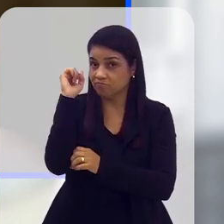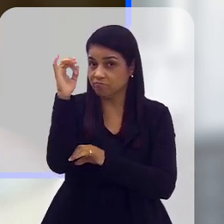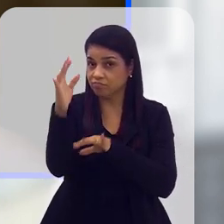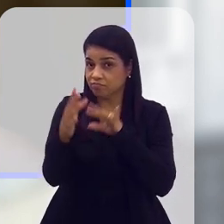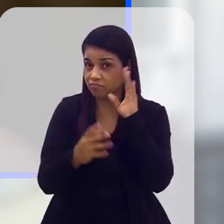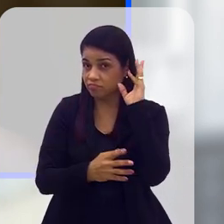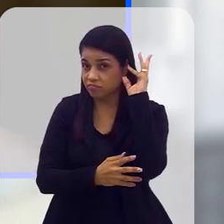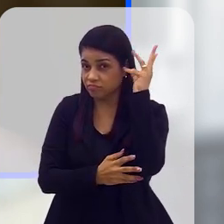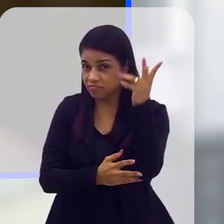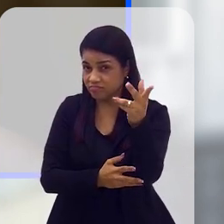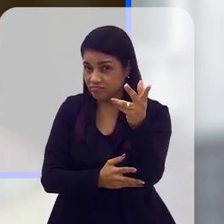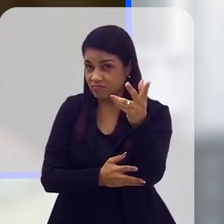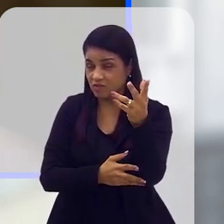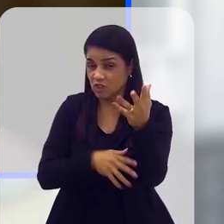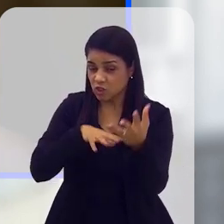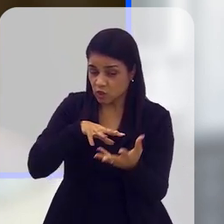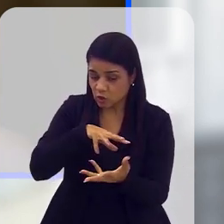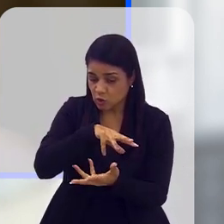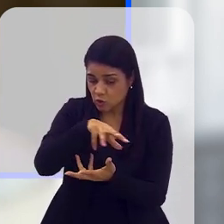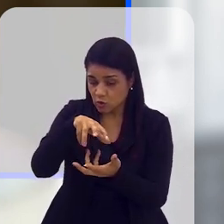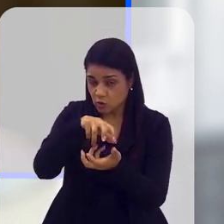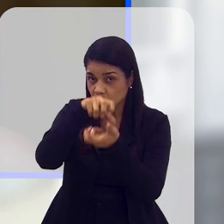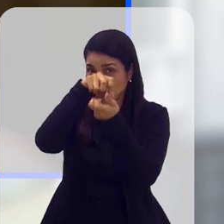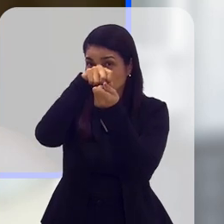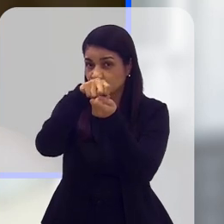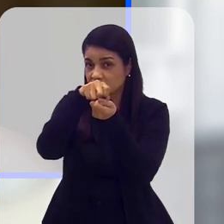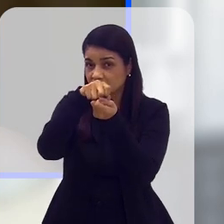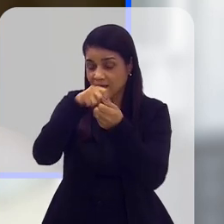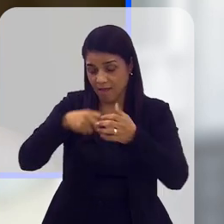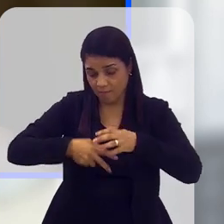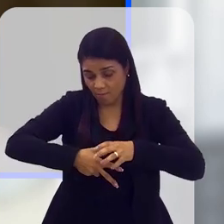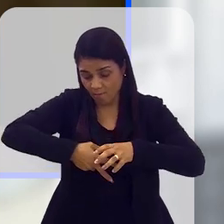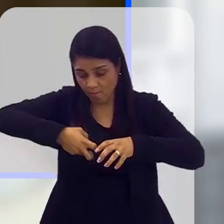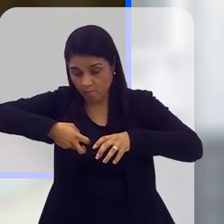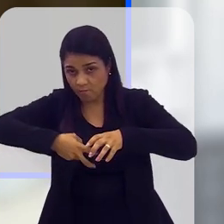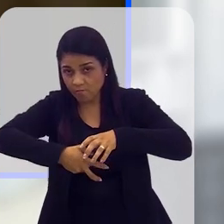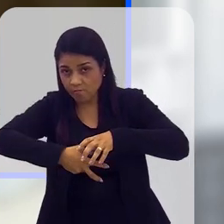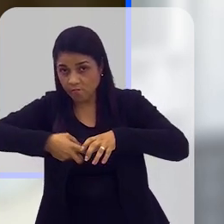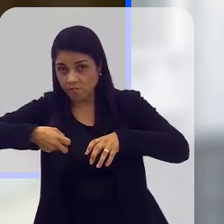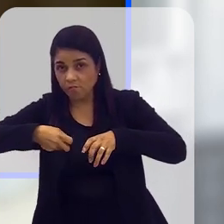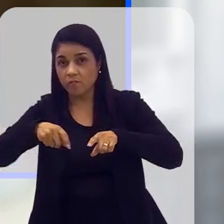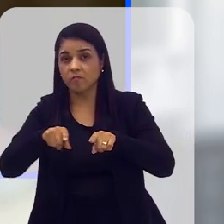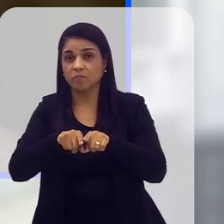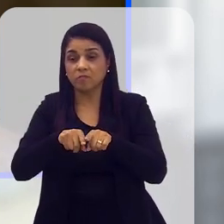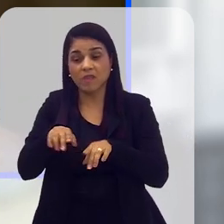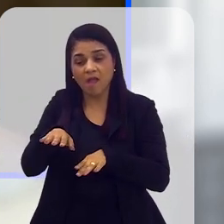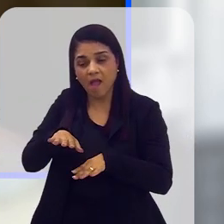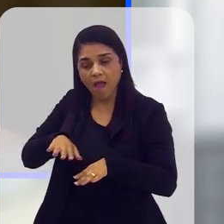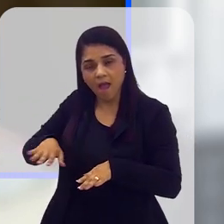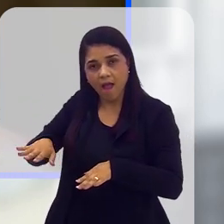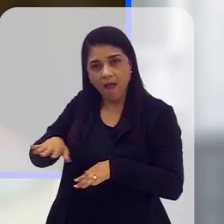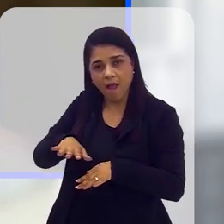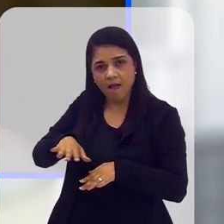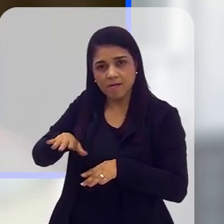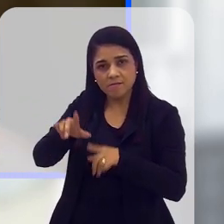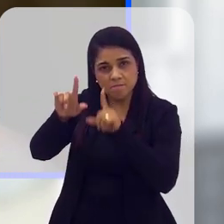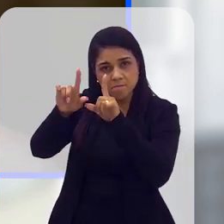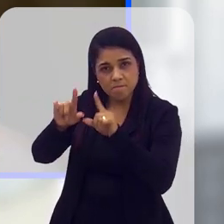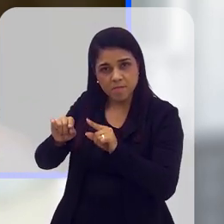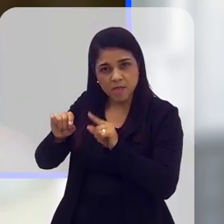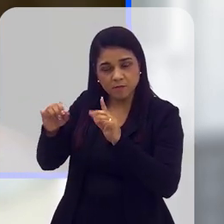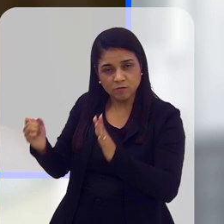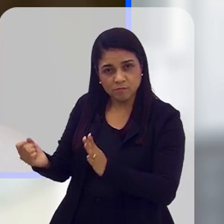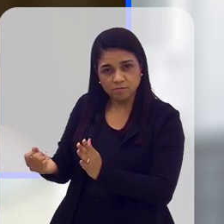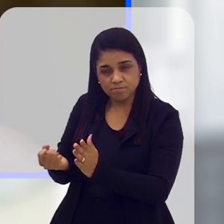pegada sustentável ligada diretamente à drenagem, às áreas menos